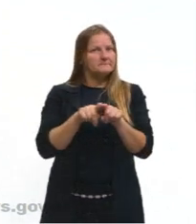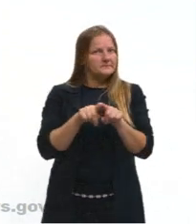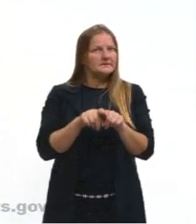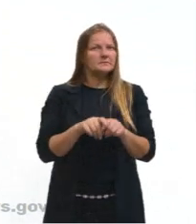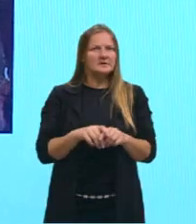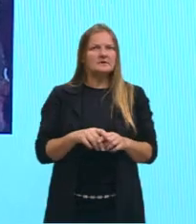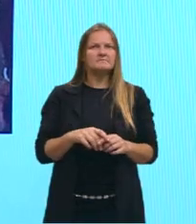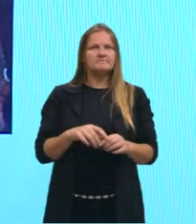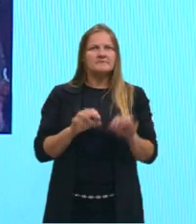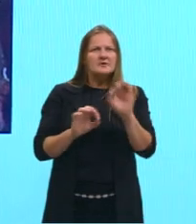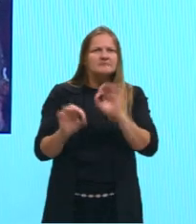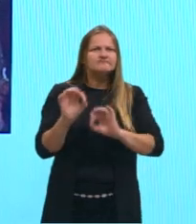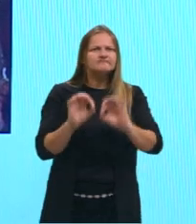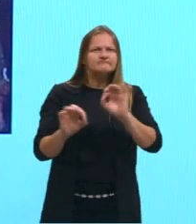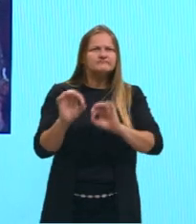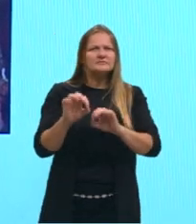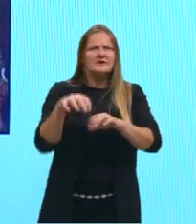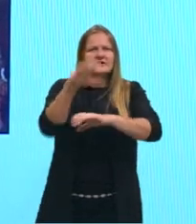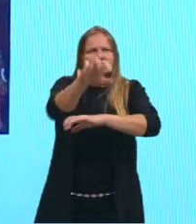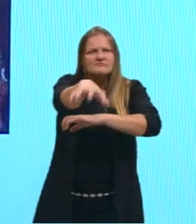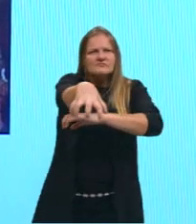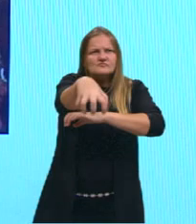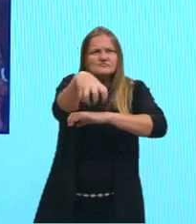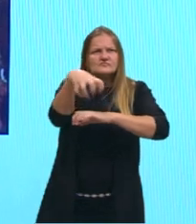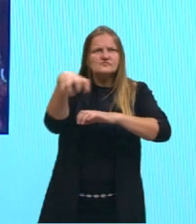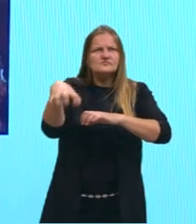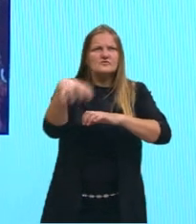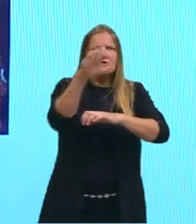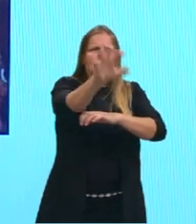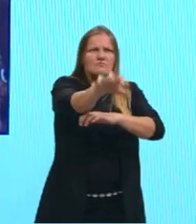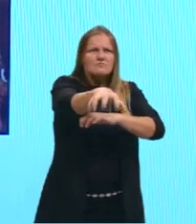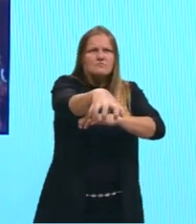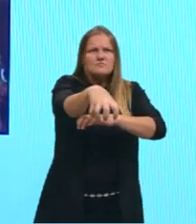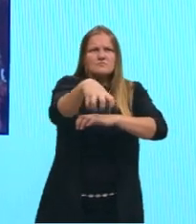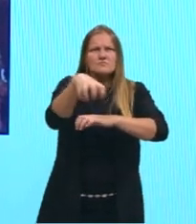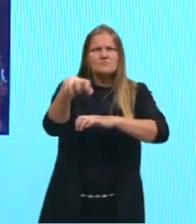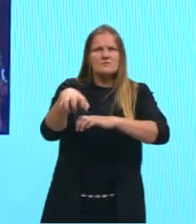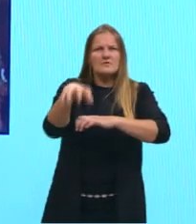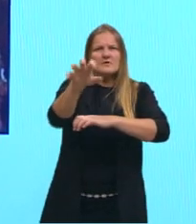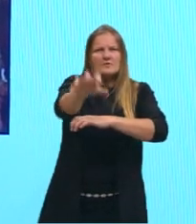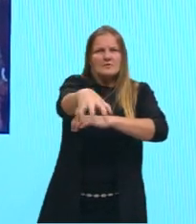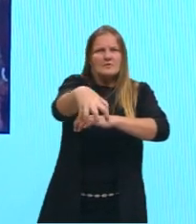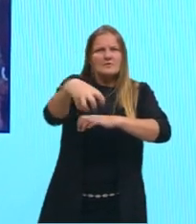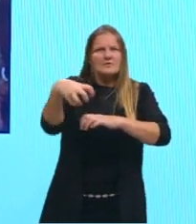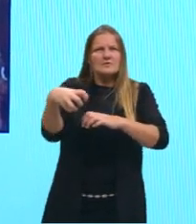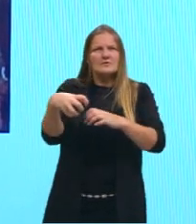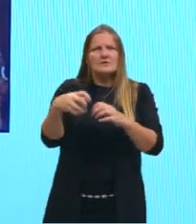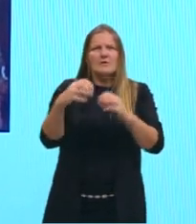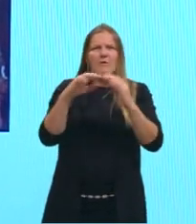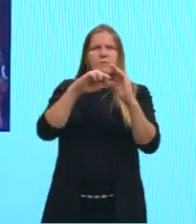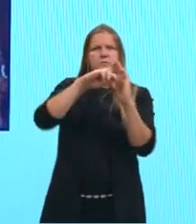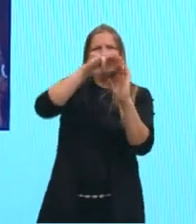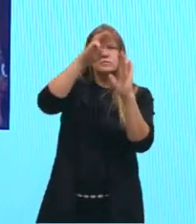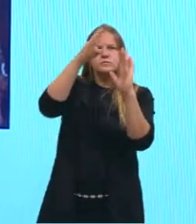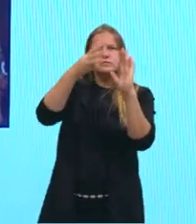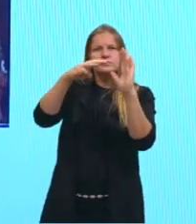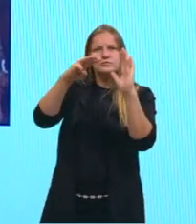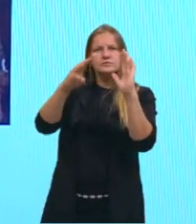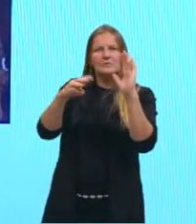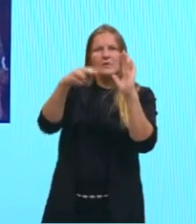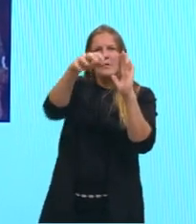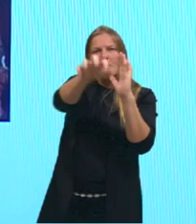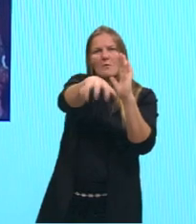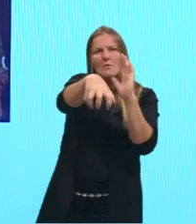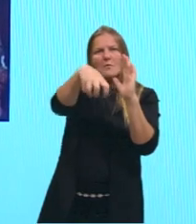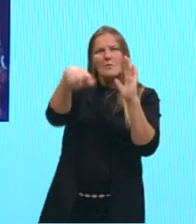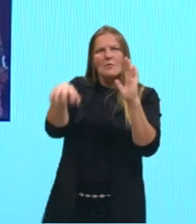modelador hoje do relevo, ó. Imagina uma grande máquina dessas aí, está simplesmente detonando ali com aquele morro, certo? Que